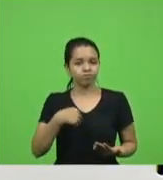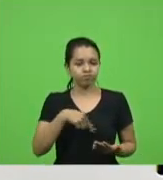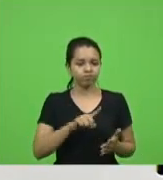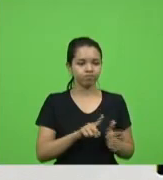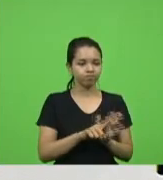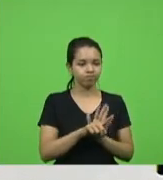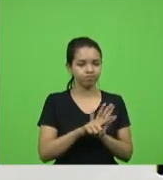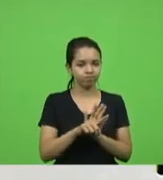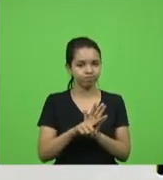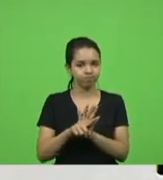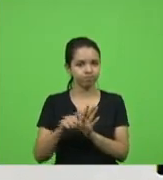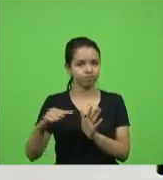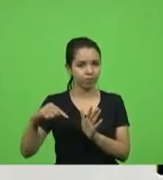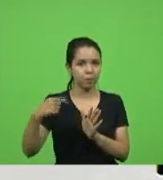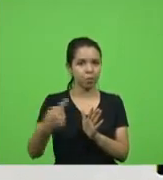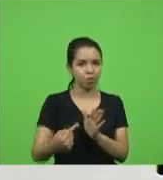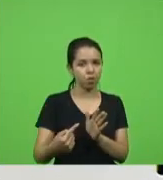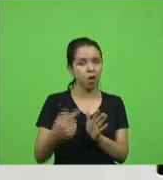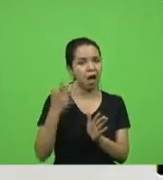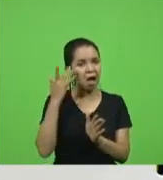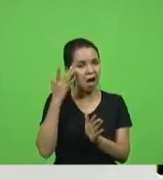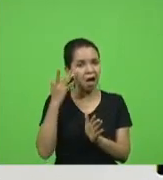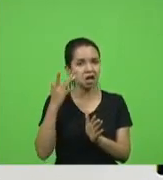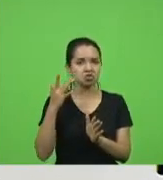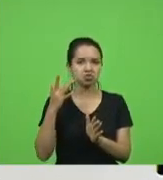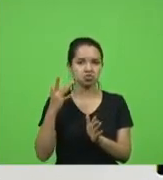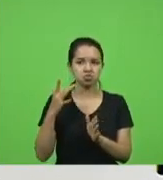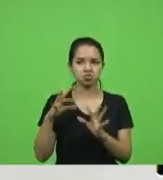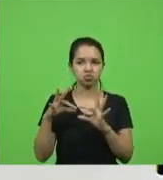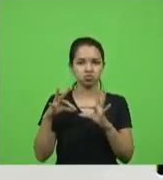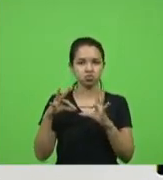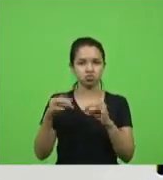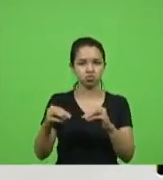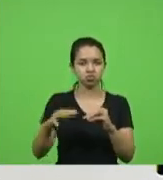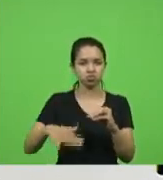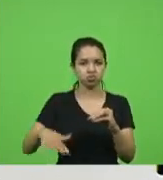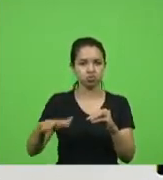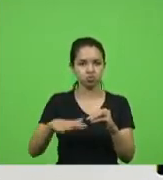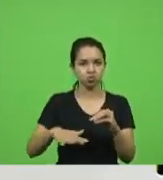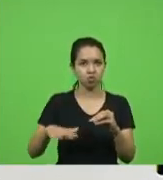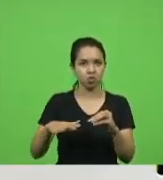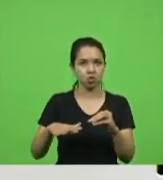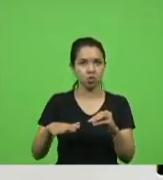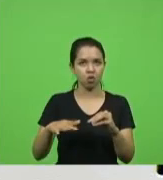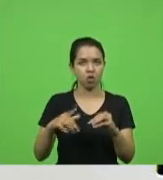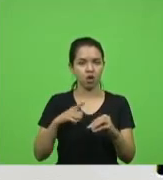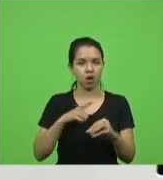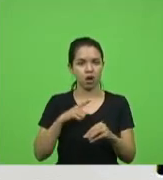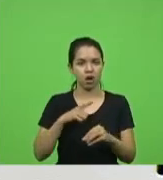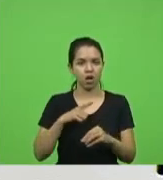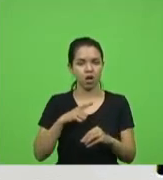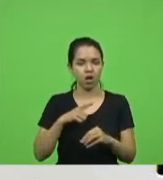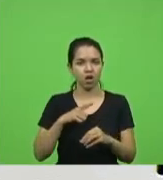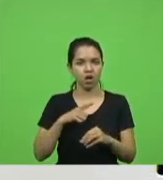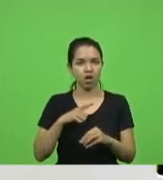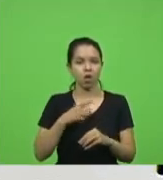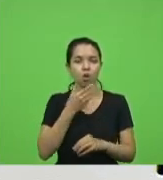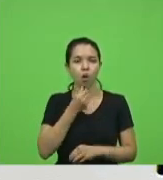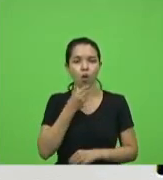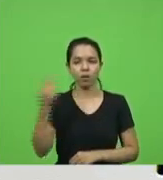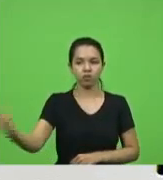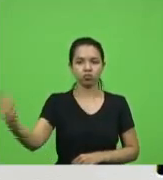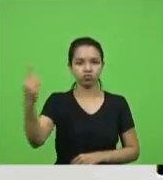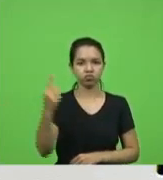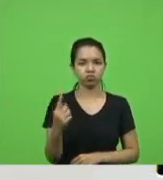depois que eu acho que todos nós recebemos um diretor um dos proprietários de um hospital lá de